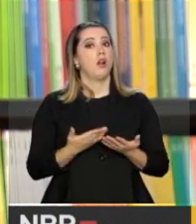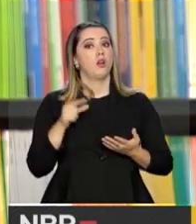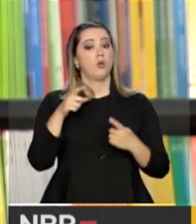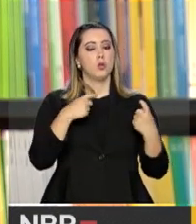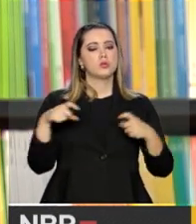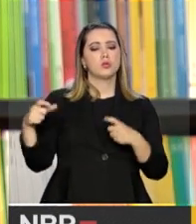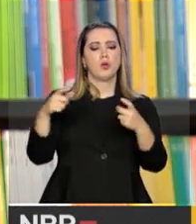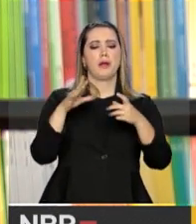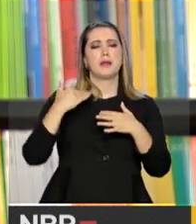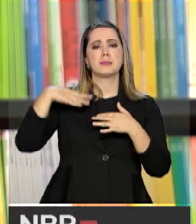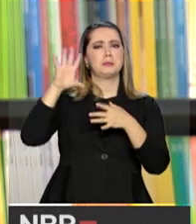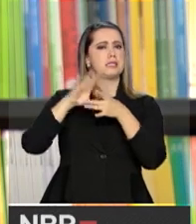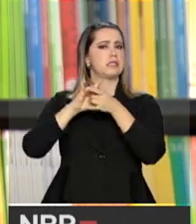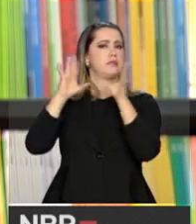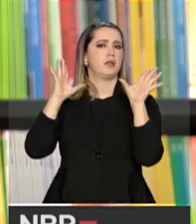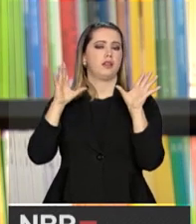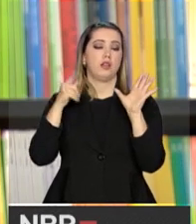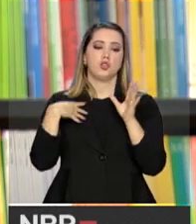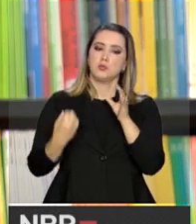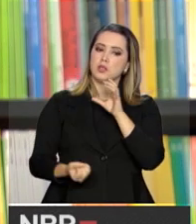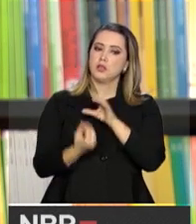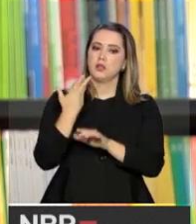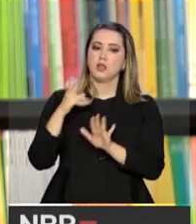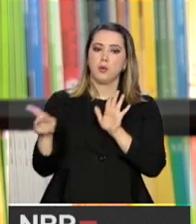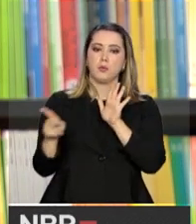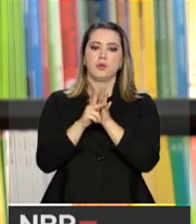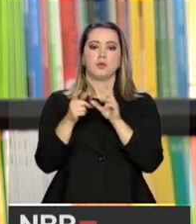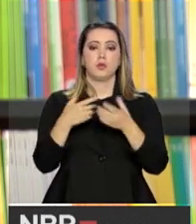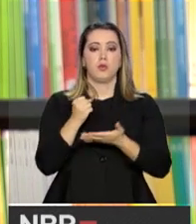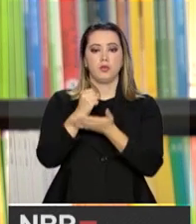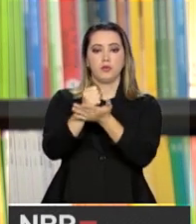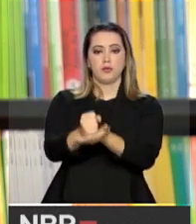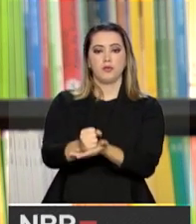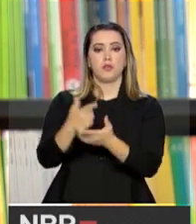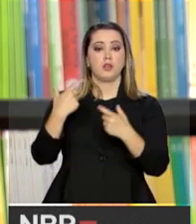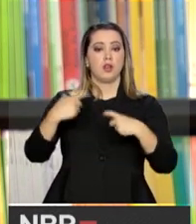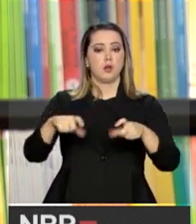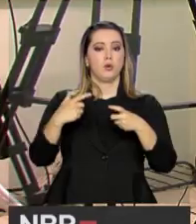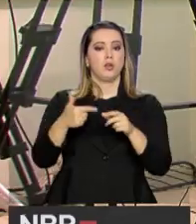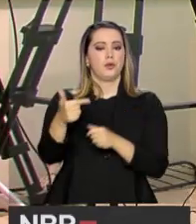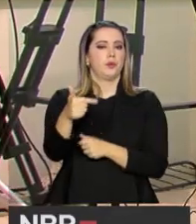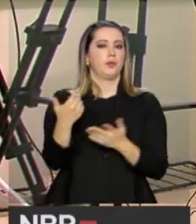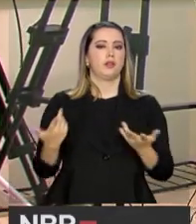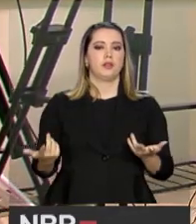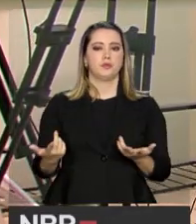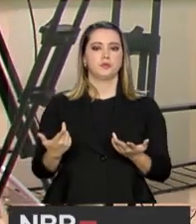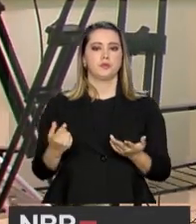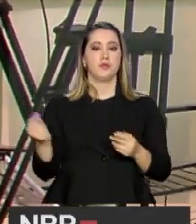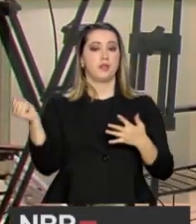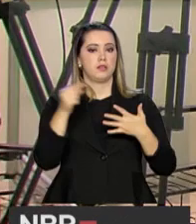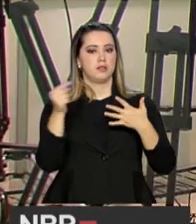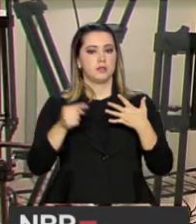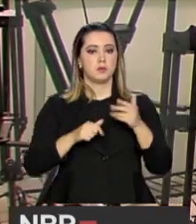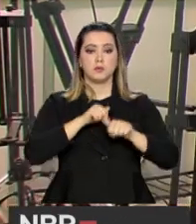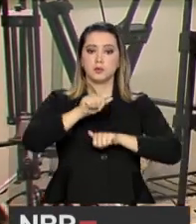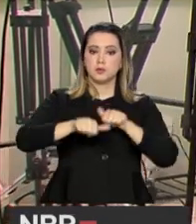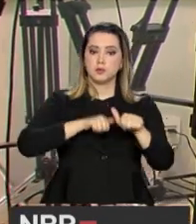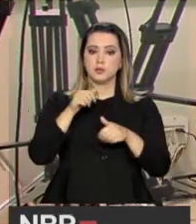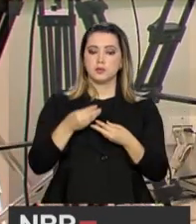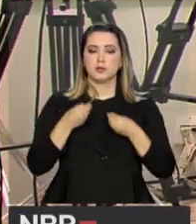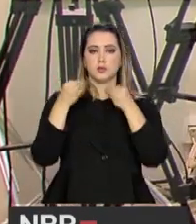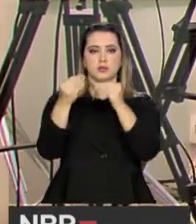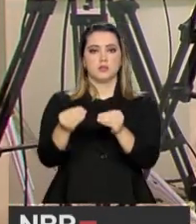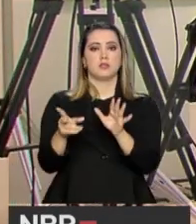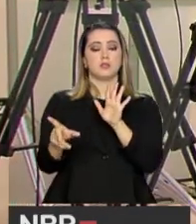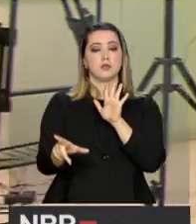criar os seus polos e ao mesmo tempo ofertar a educação à distância em locais que não existem. Entre as principais mudanças trazidas